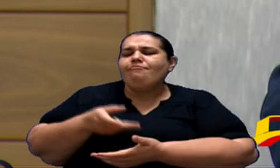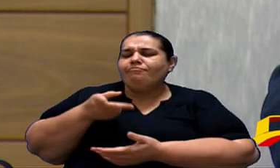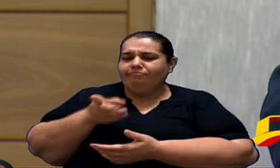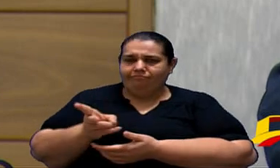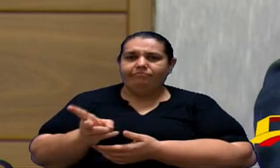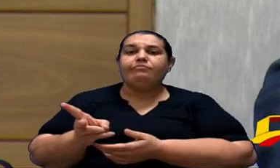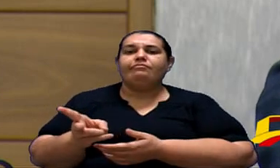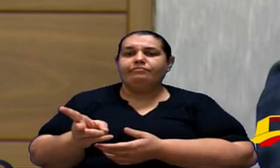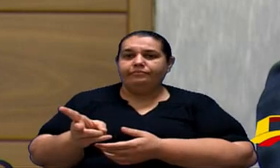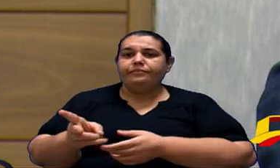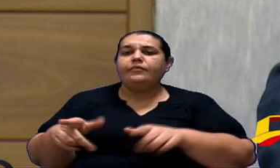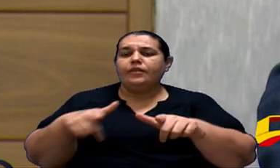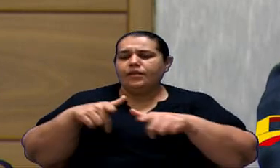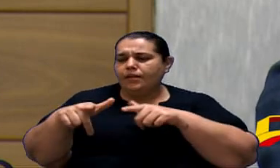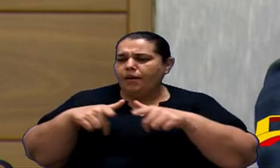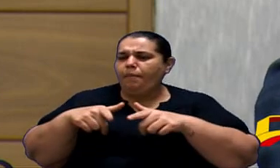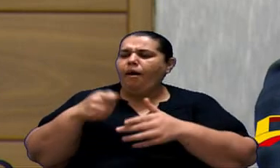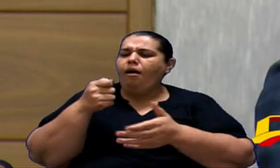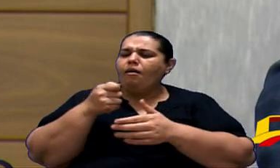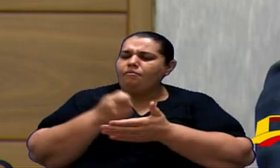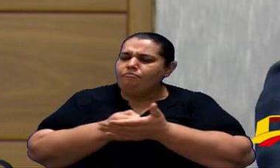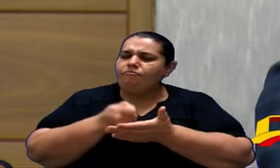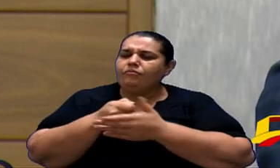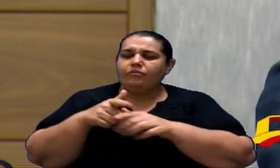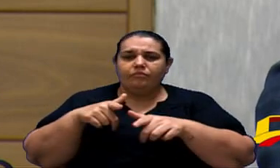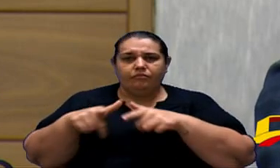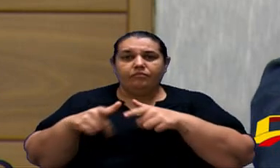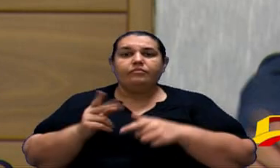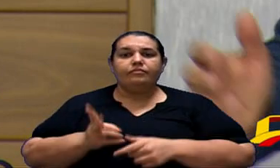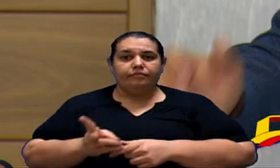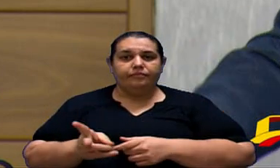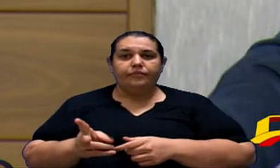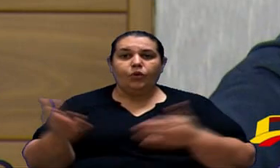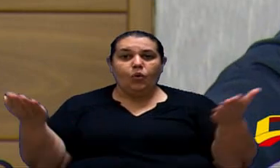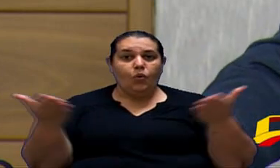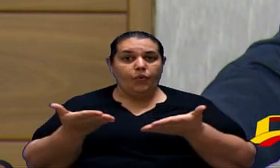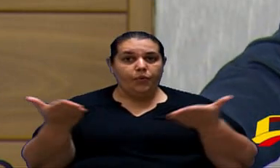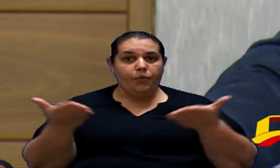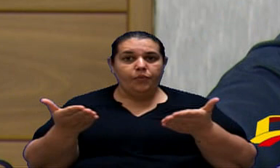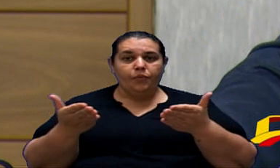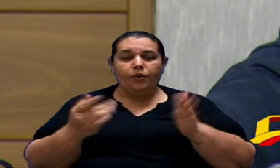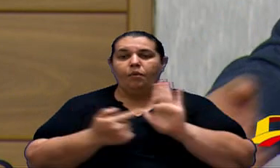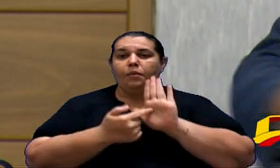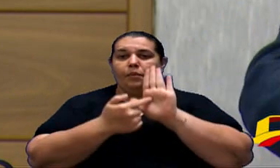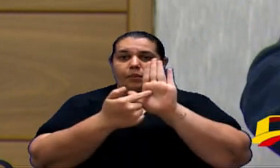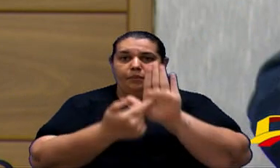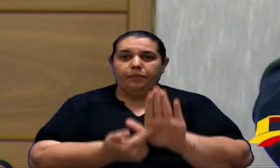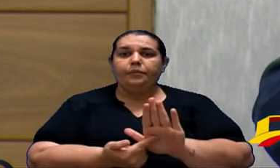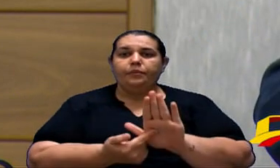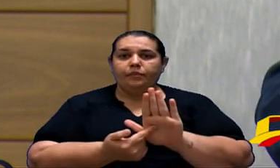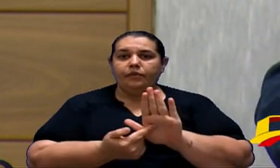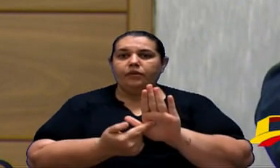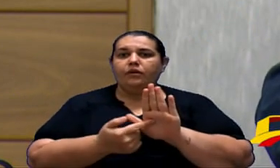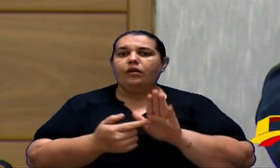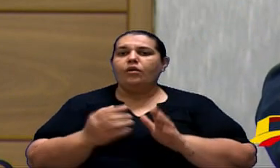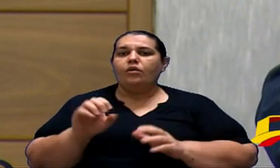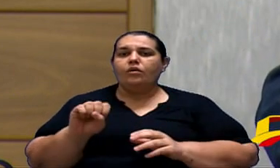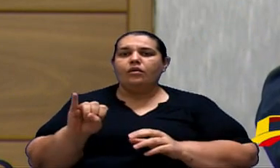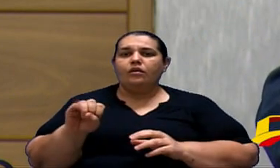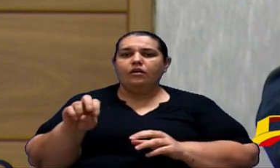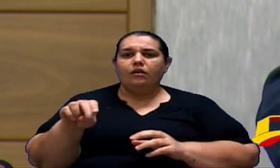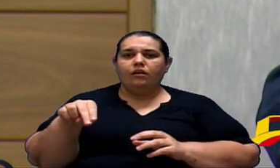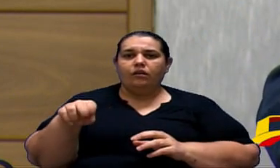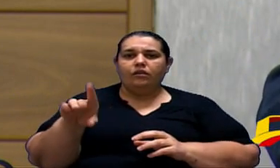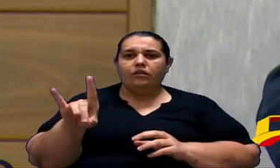de quem quer trabalhar e precisa trabalhar então hoje nessa apresentação o sindicato hoje